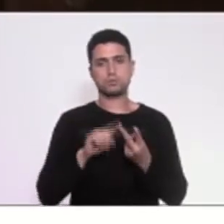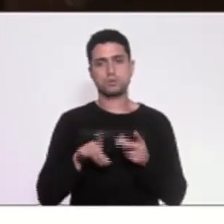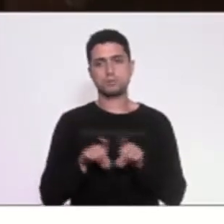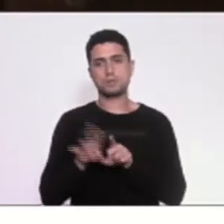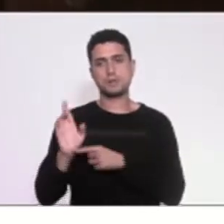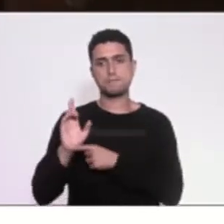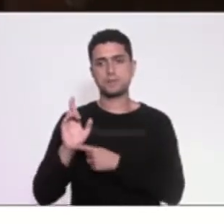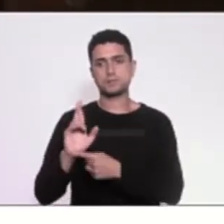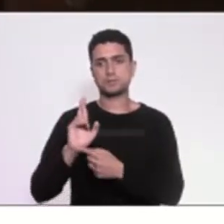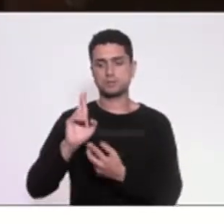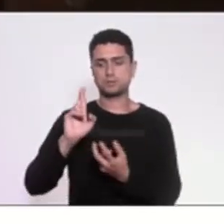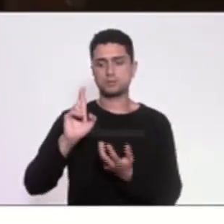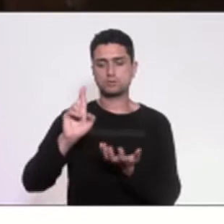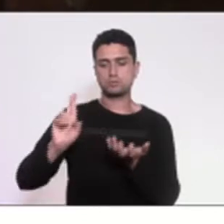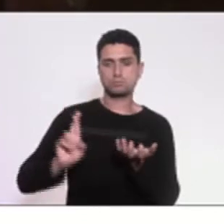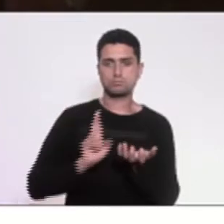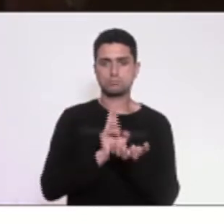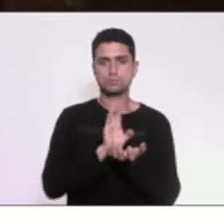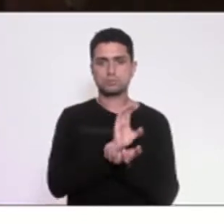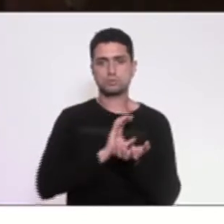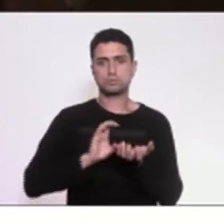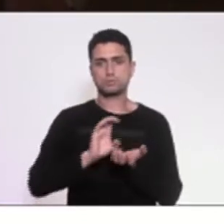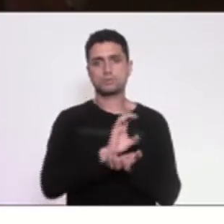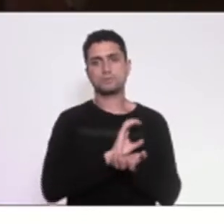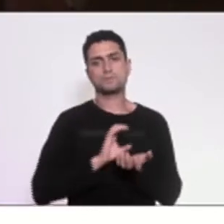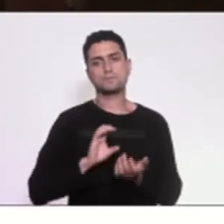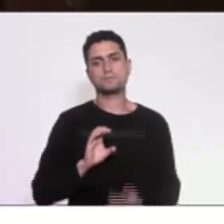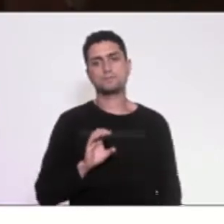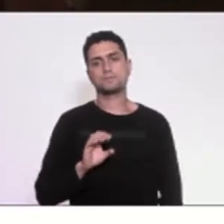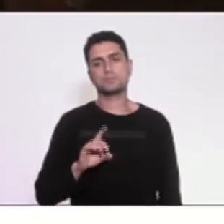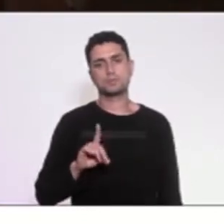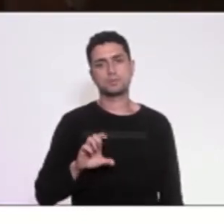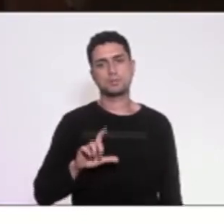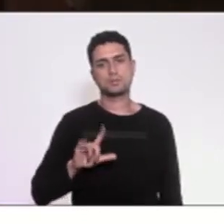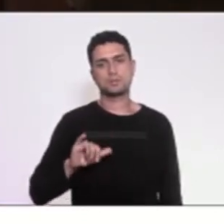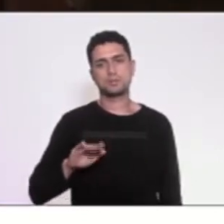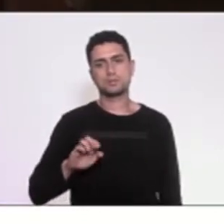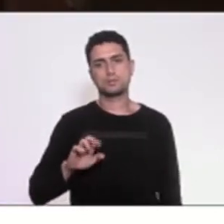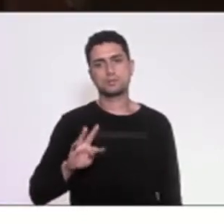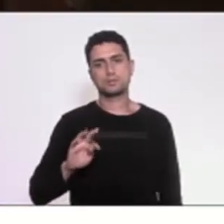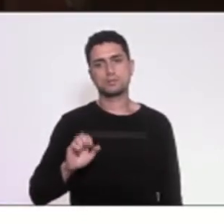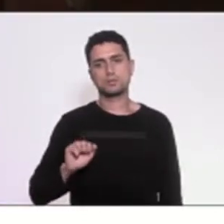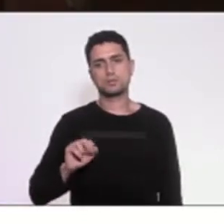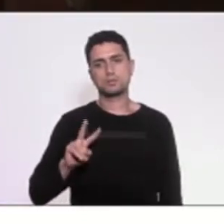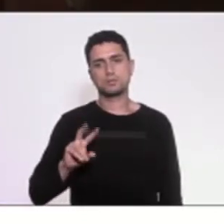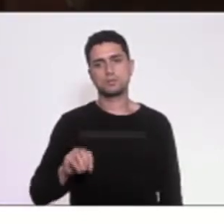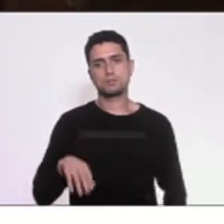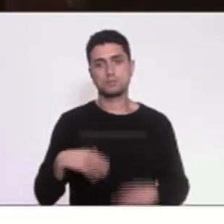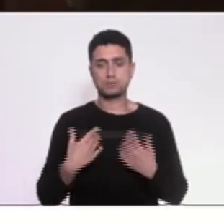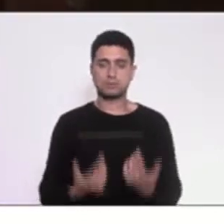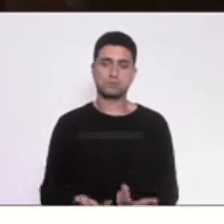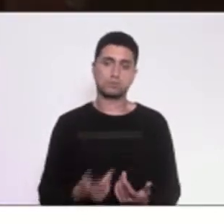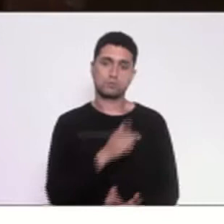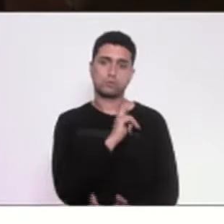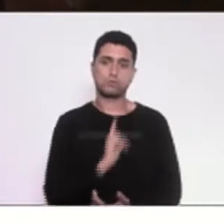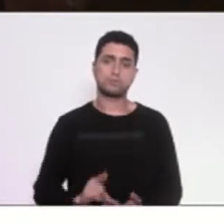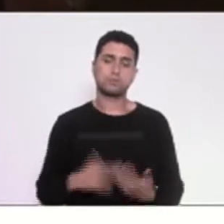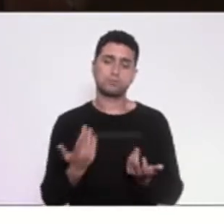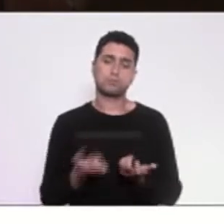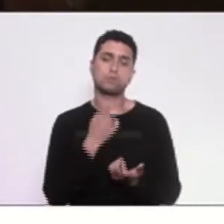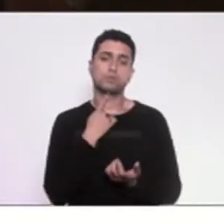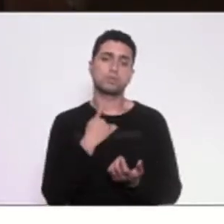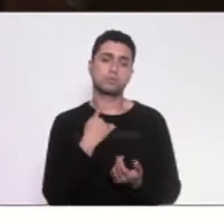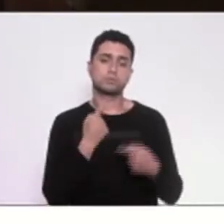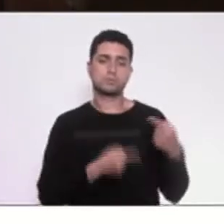Conselho Construtivo no Conselho Deliberativo. Pois bem, o governo do Estado decidiu disputar a presidência do Conselho Construtivo. Eu